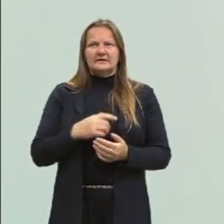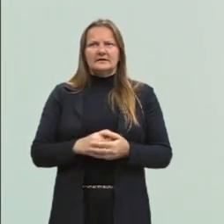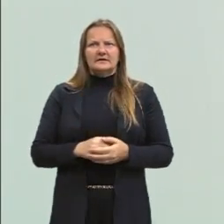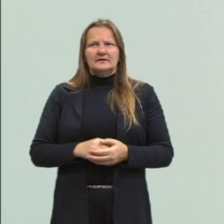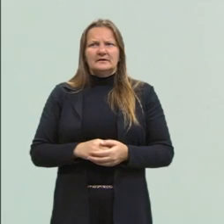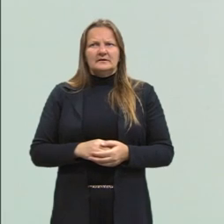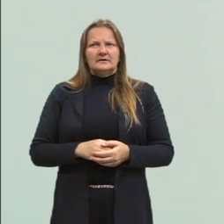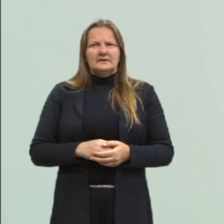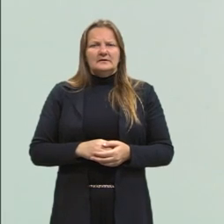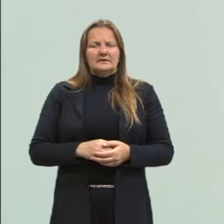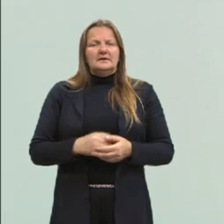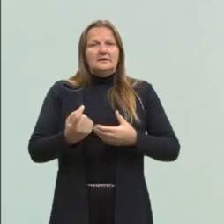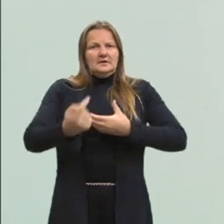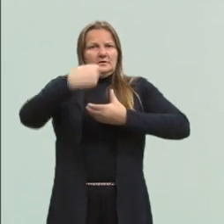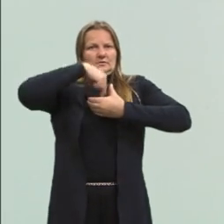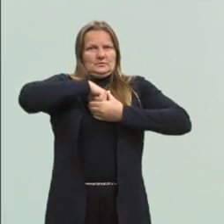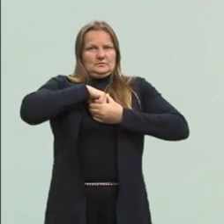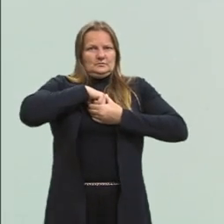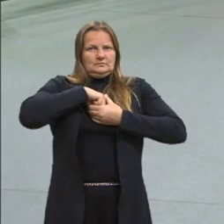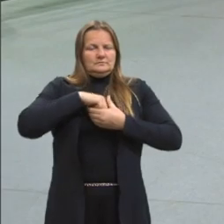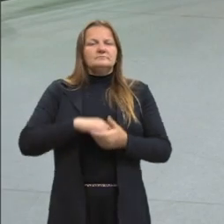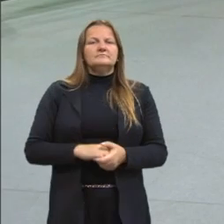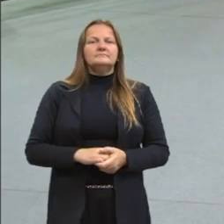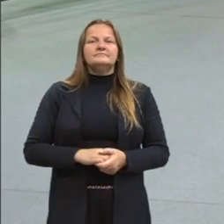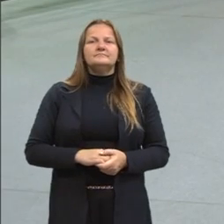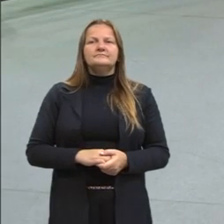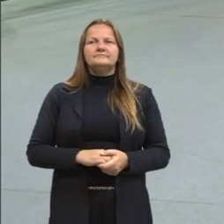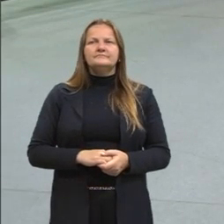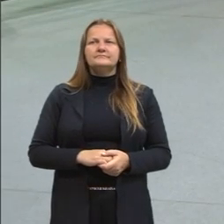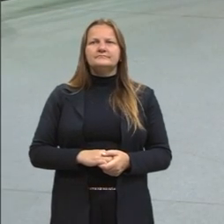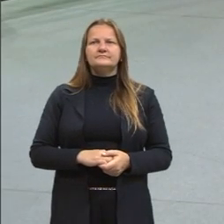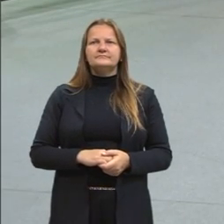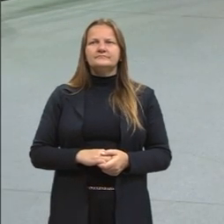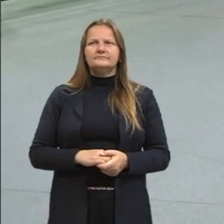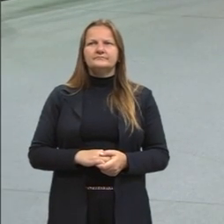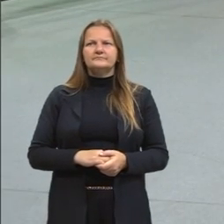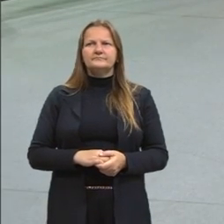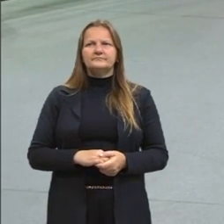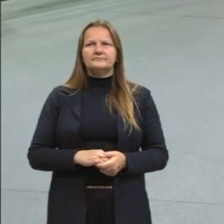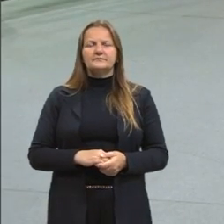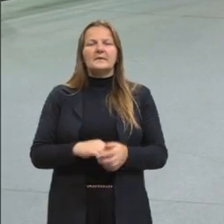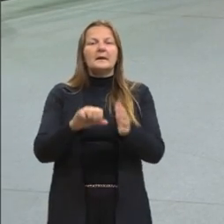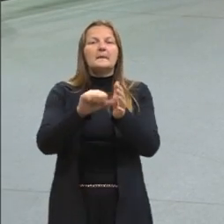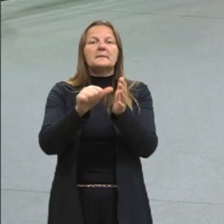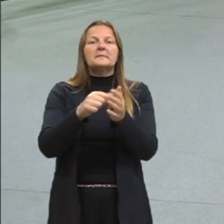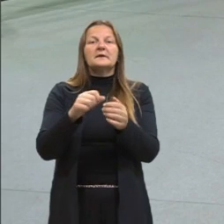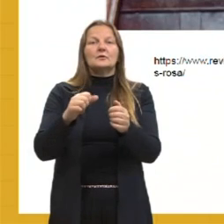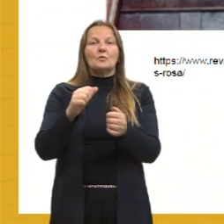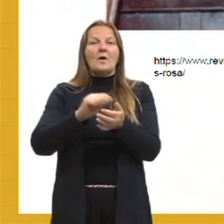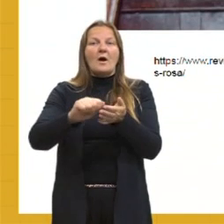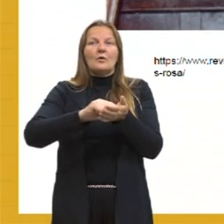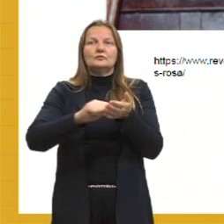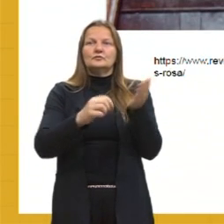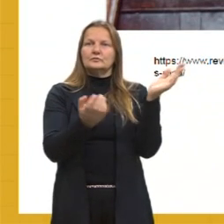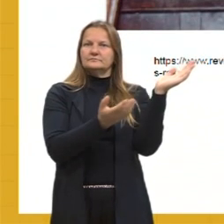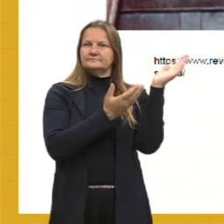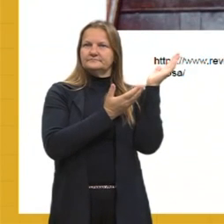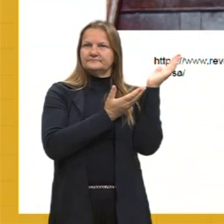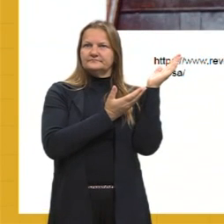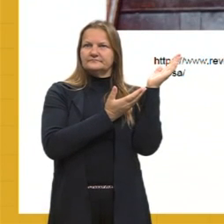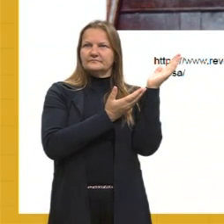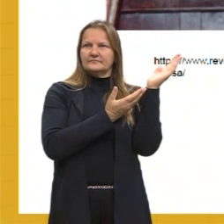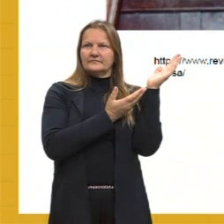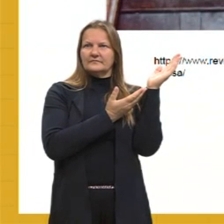com a questão intimista e subjetiva. Subjetiva. Certo. Então, ó, o primeiro autor que a gente vai destacar é o João